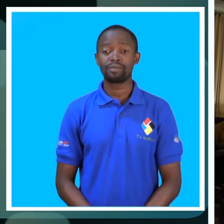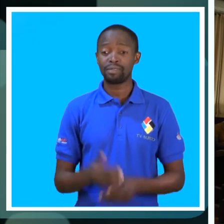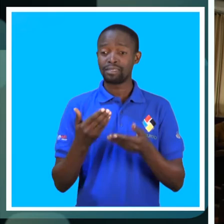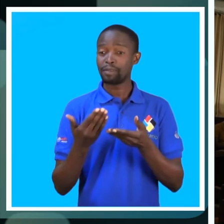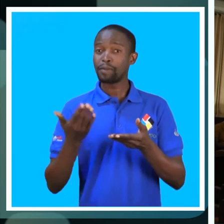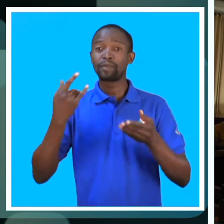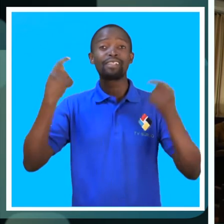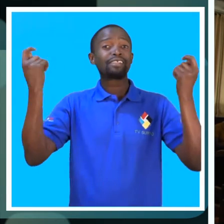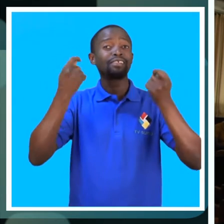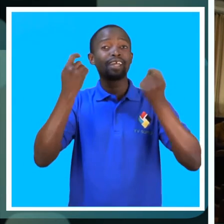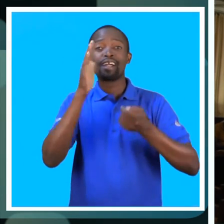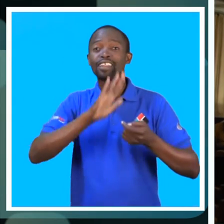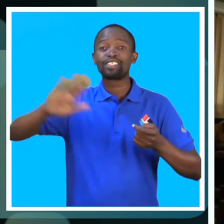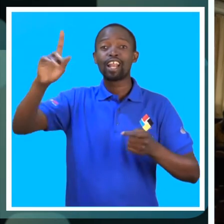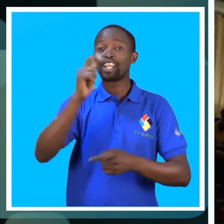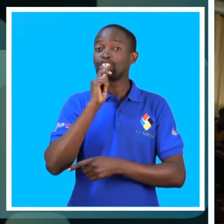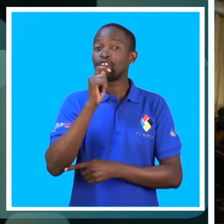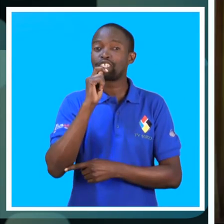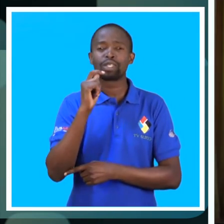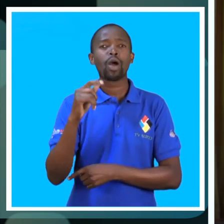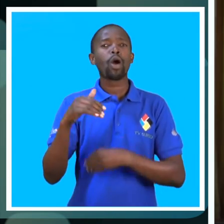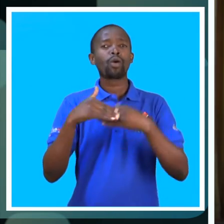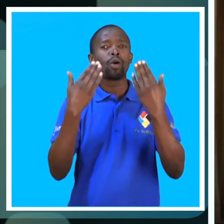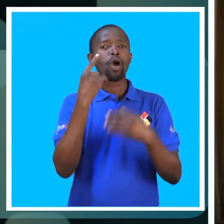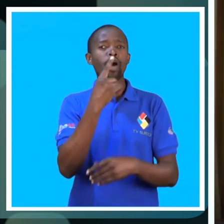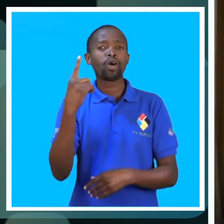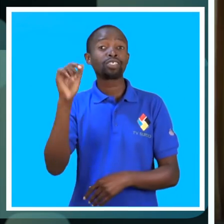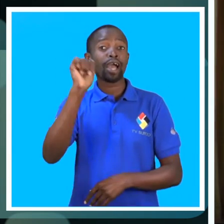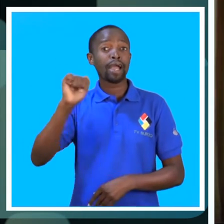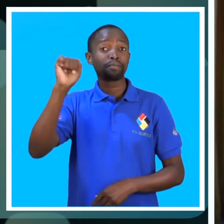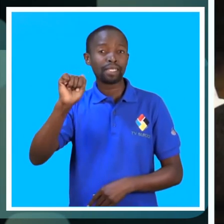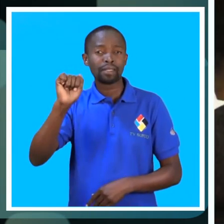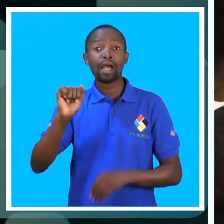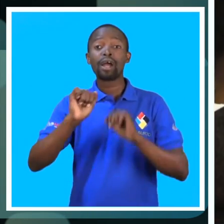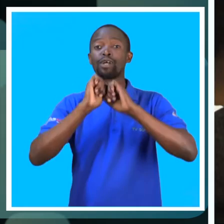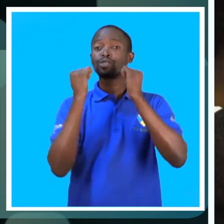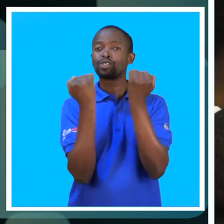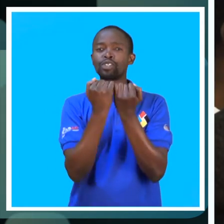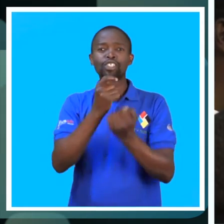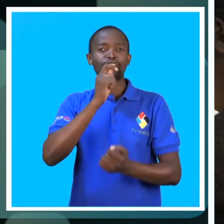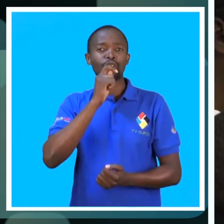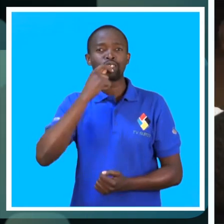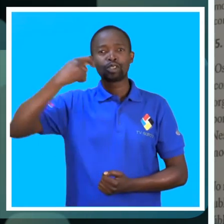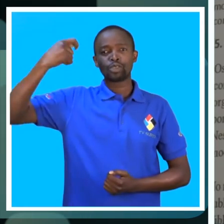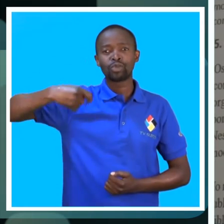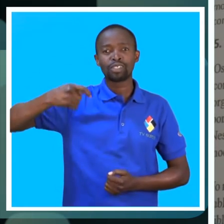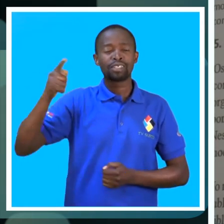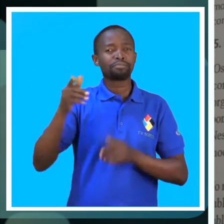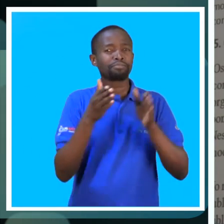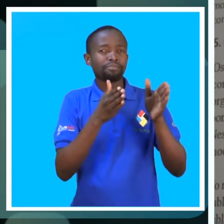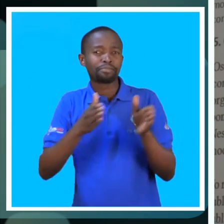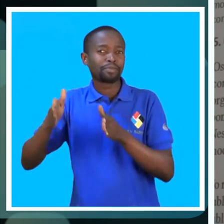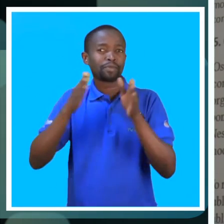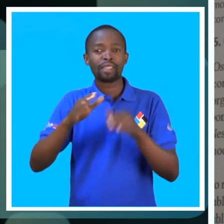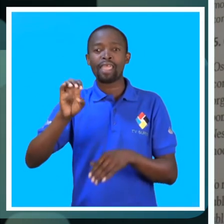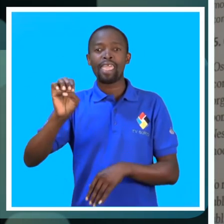A Associação Moçambicana de Jornalismo Judiciário debateu o estado da liberdade de expressão de